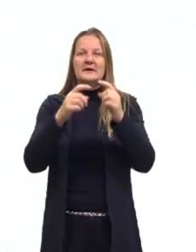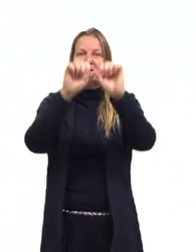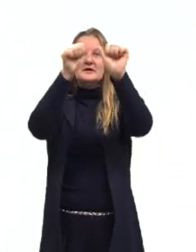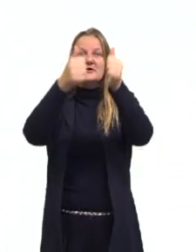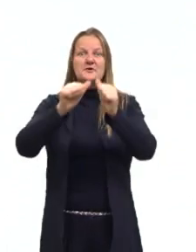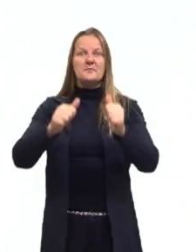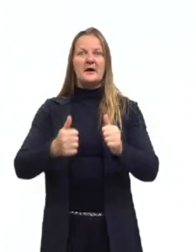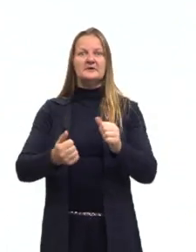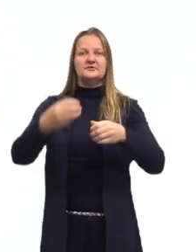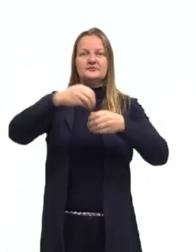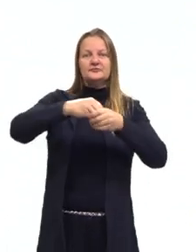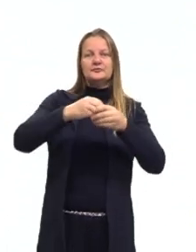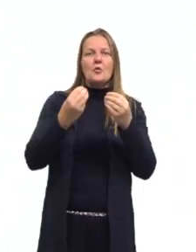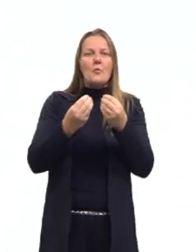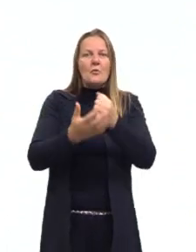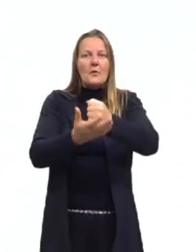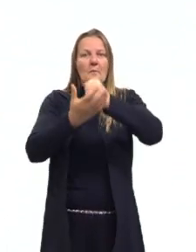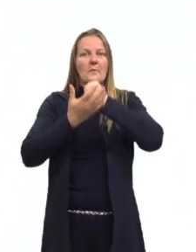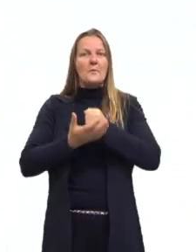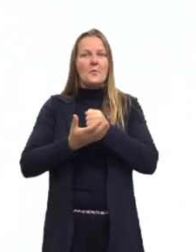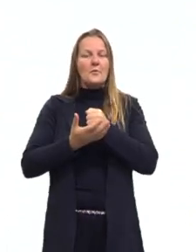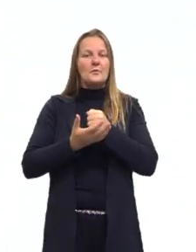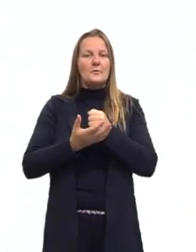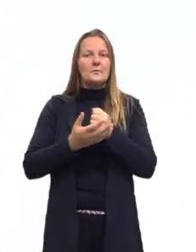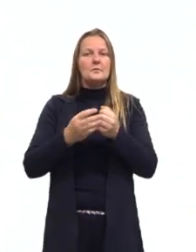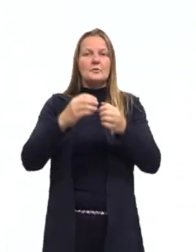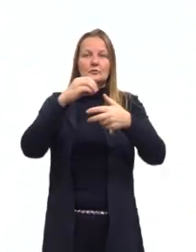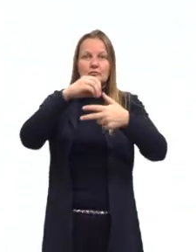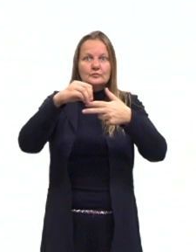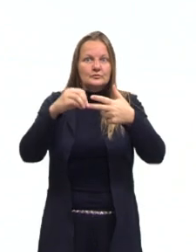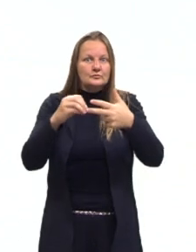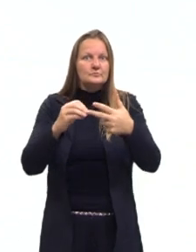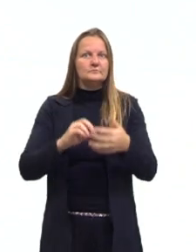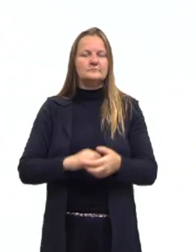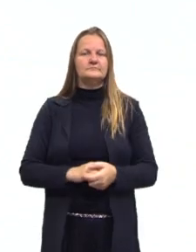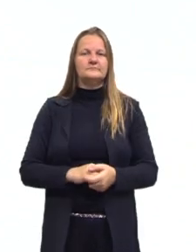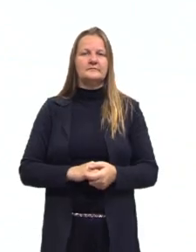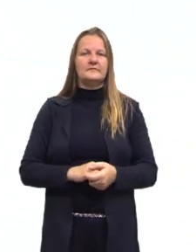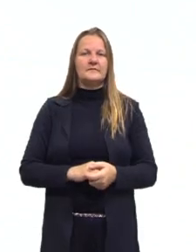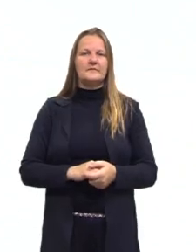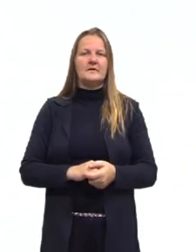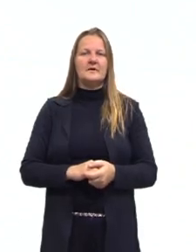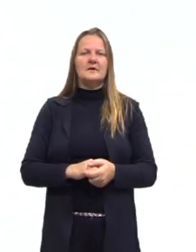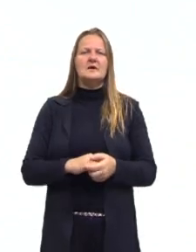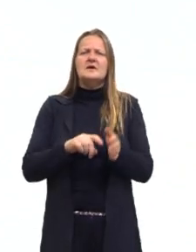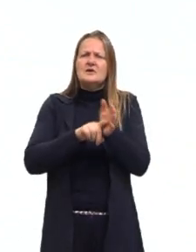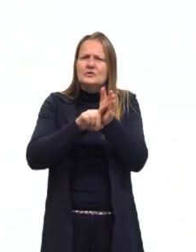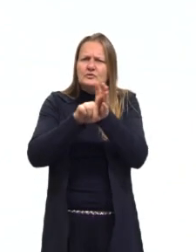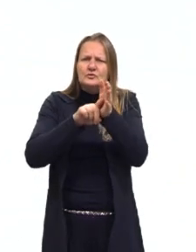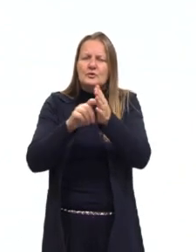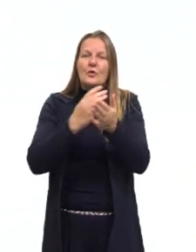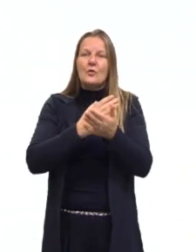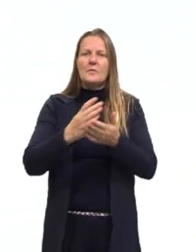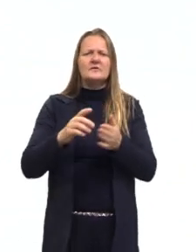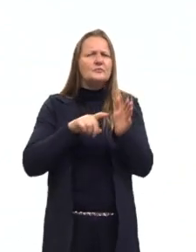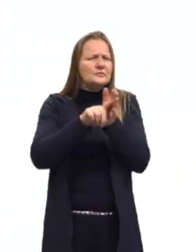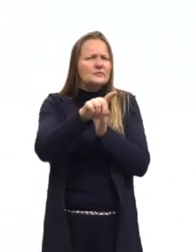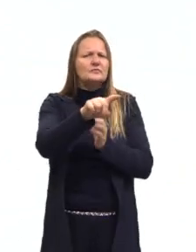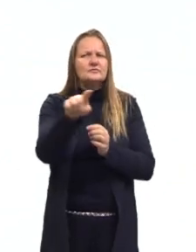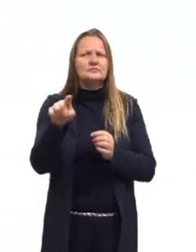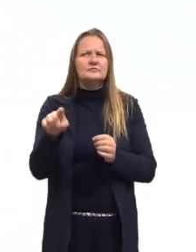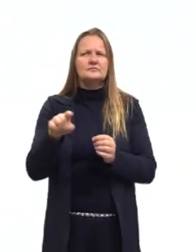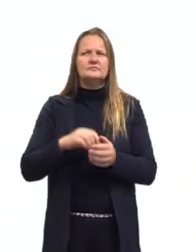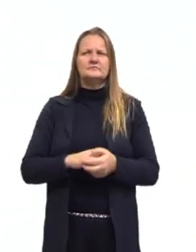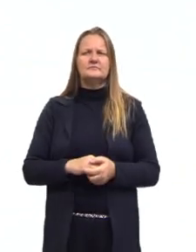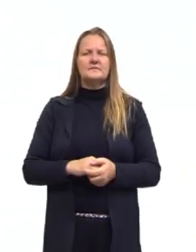imagens, como as figuras vão aparecer aí nas questões do Enem. Como de praxe, eu começo, né? Botando aí